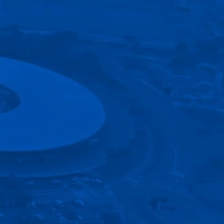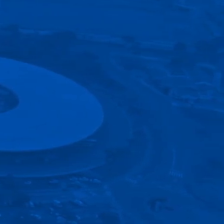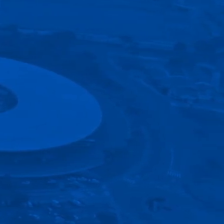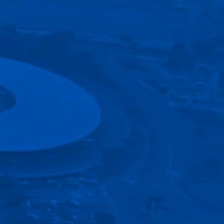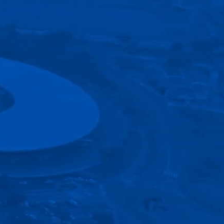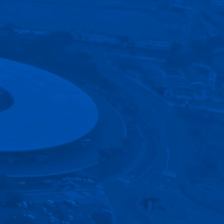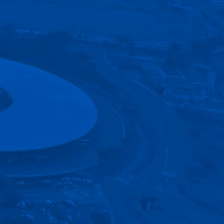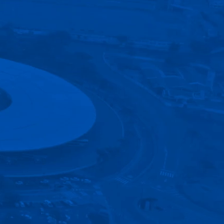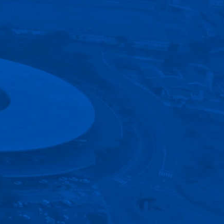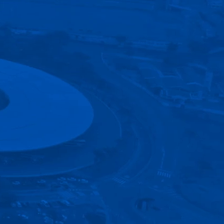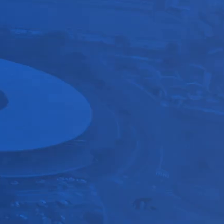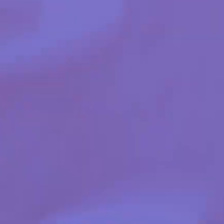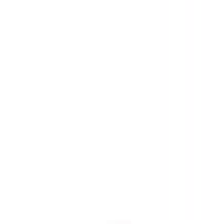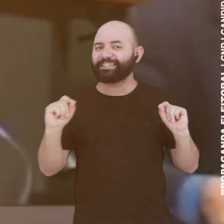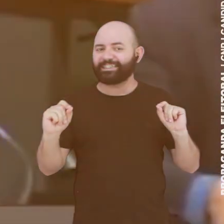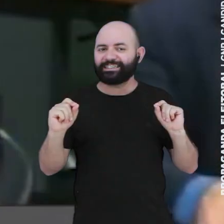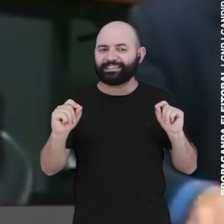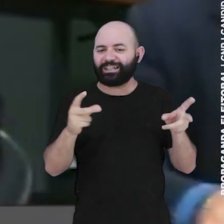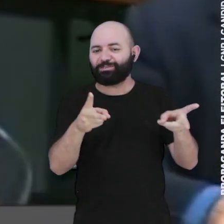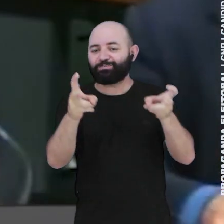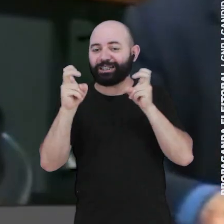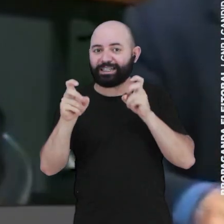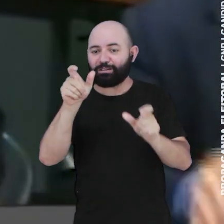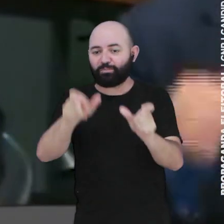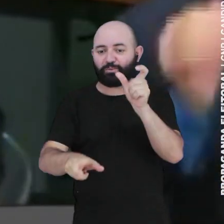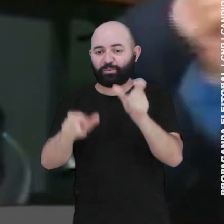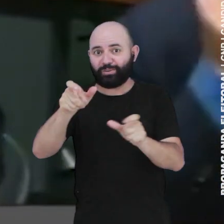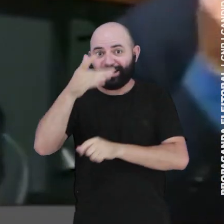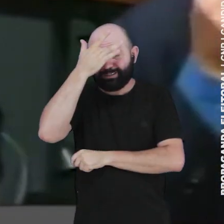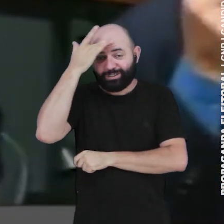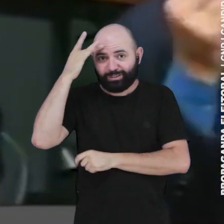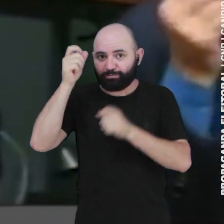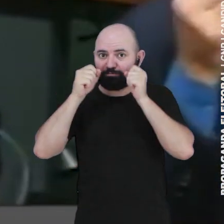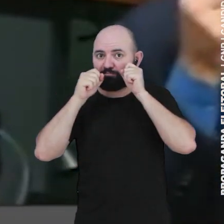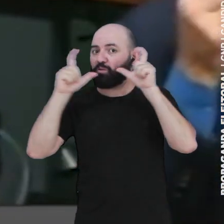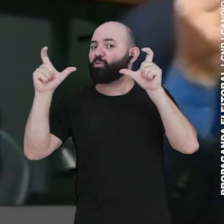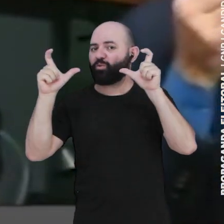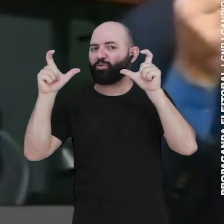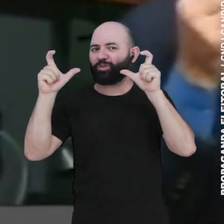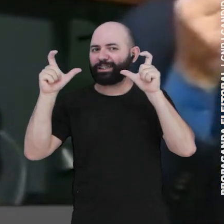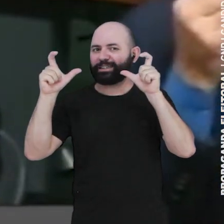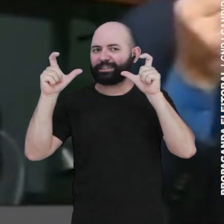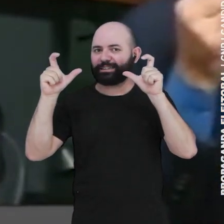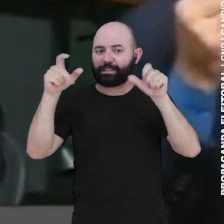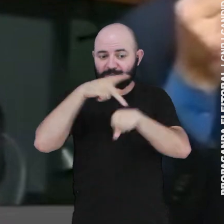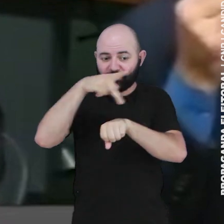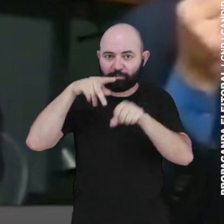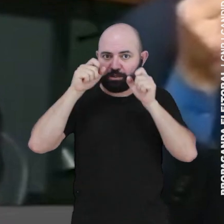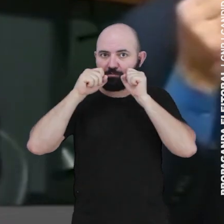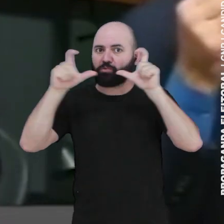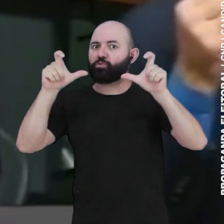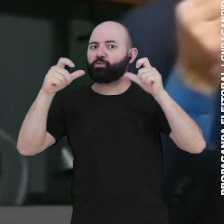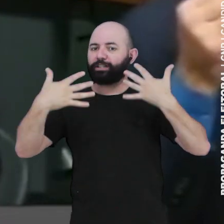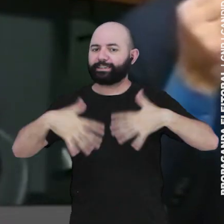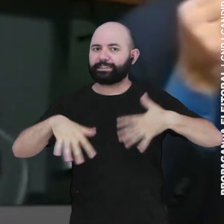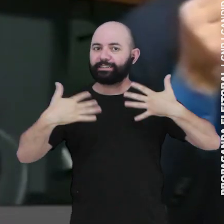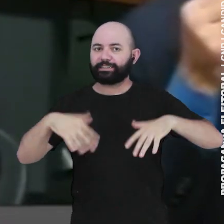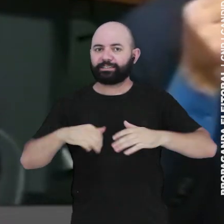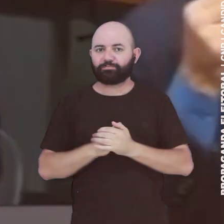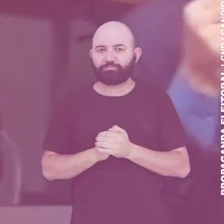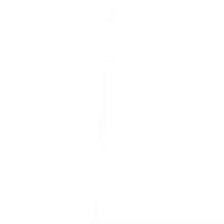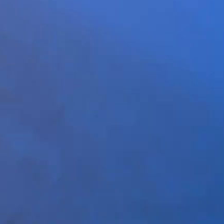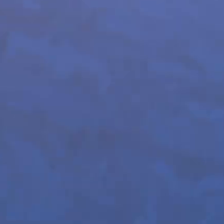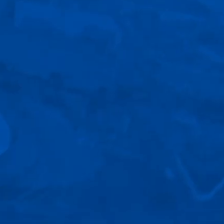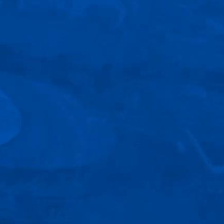forma impositora, mas o que nós visualizamos é que a população está atenta, é de que o país está